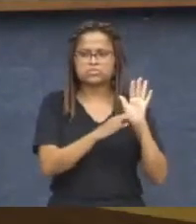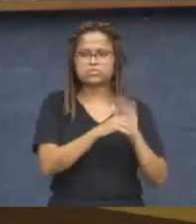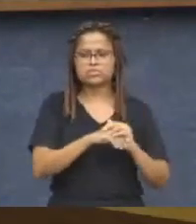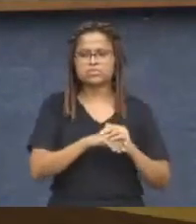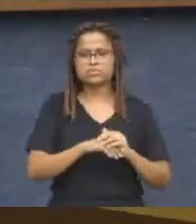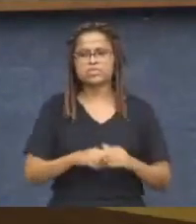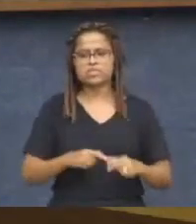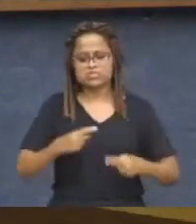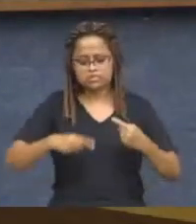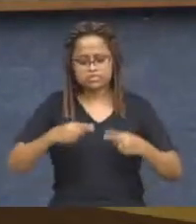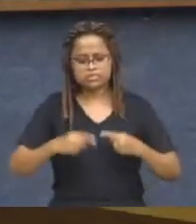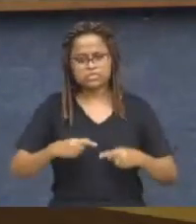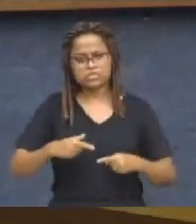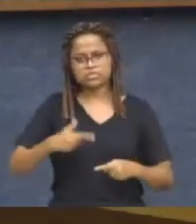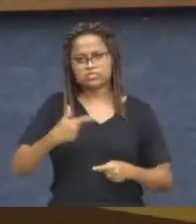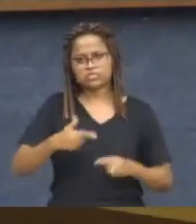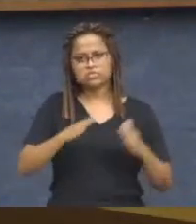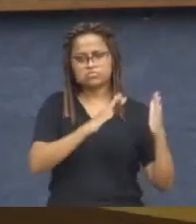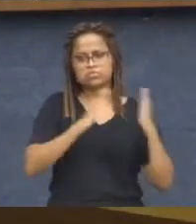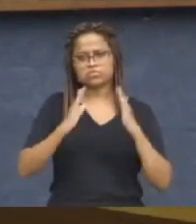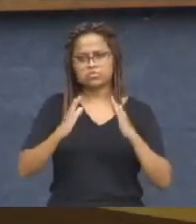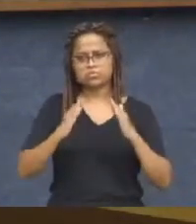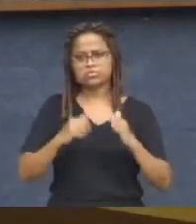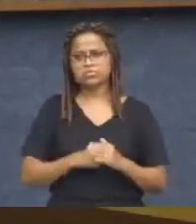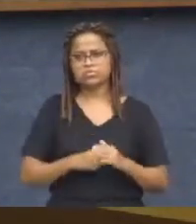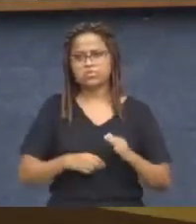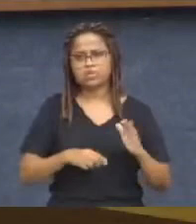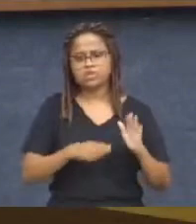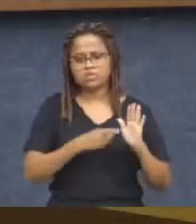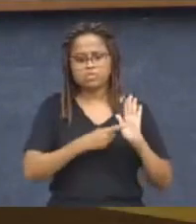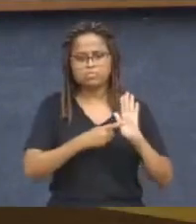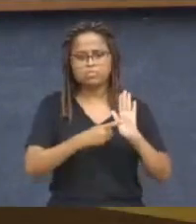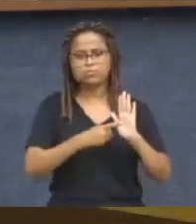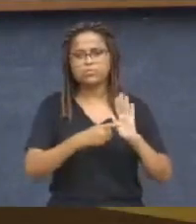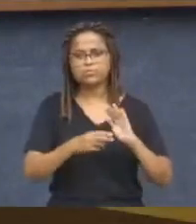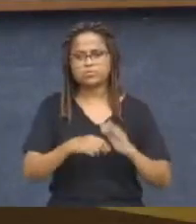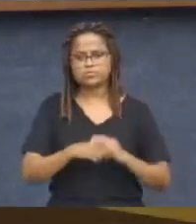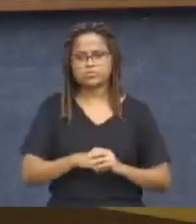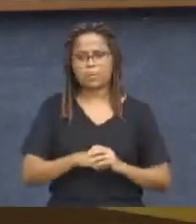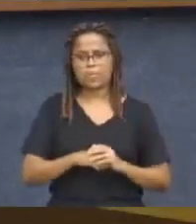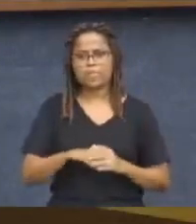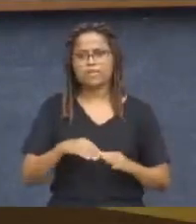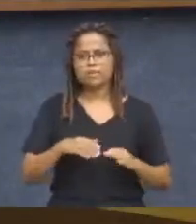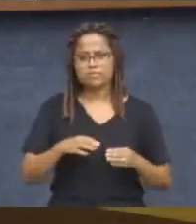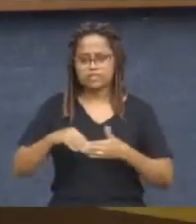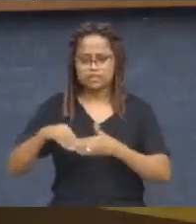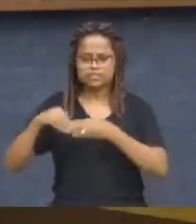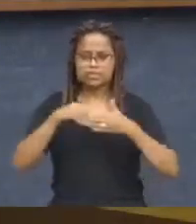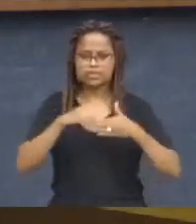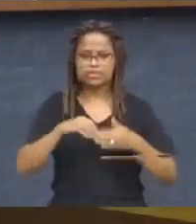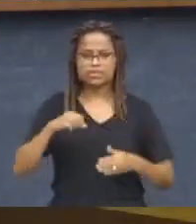viabilizar o texto proposto pelo vereador Braulio Lara. Então, vamos encaminhar pelo voto sim.